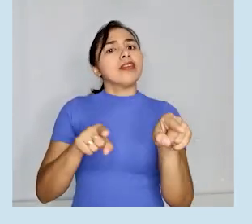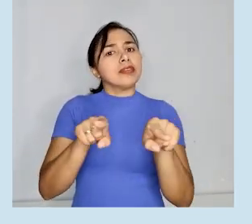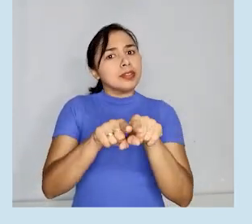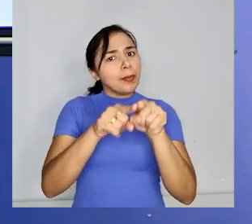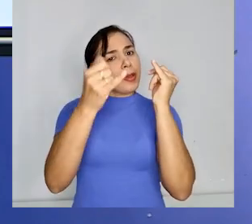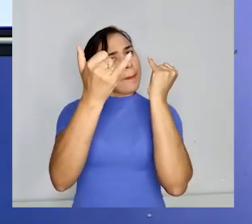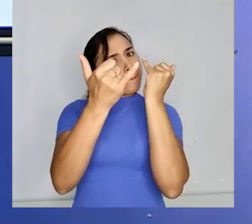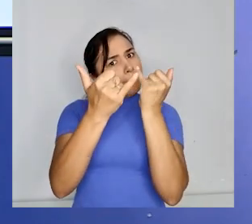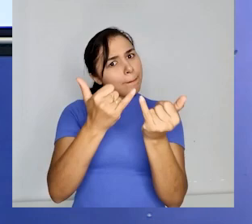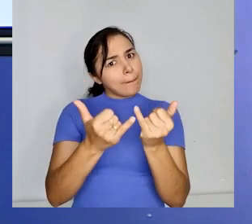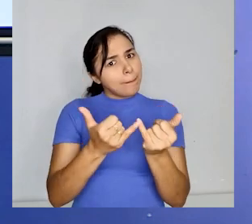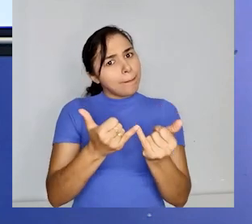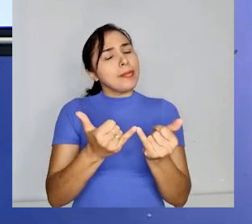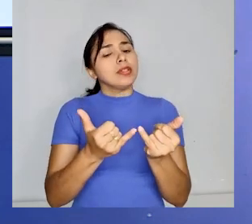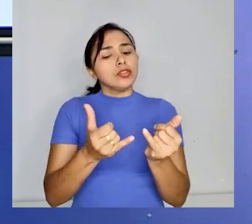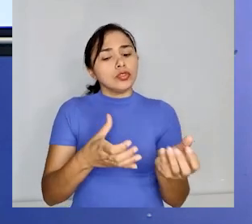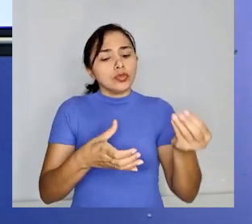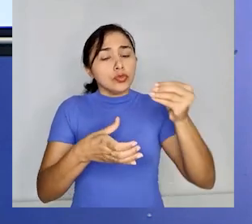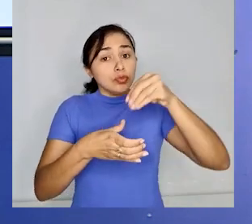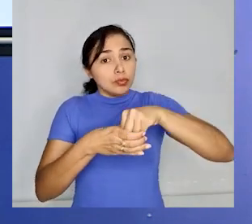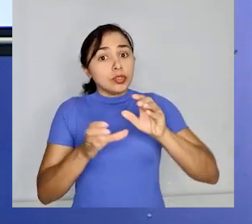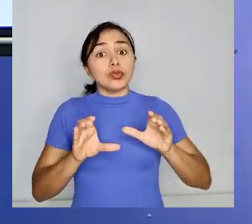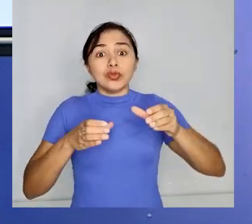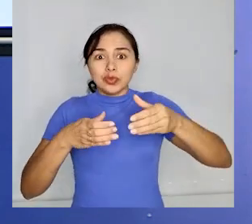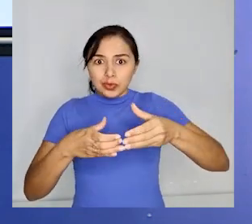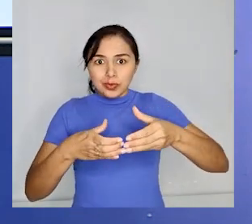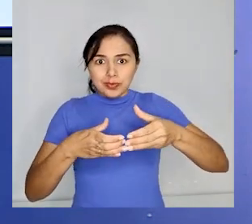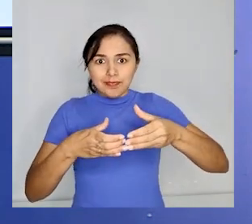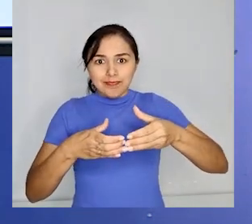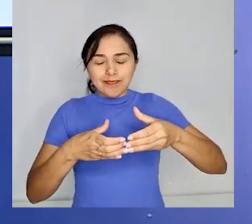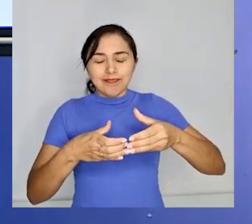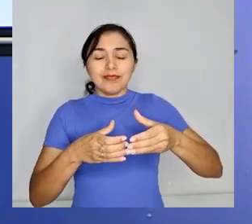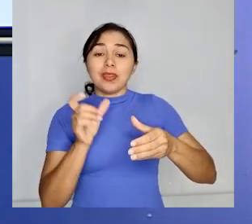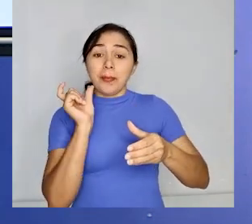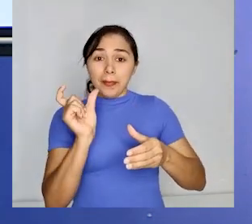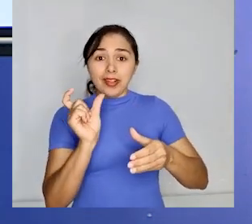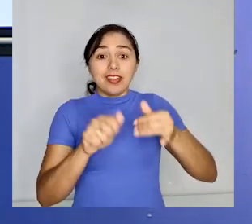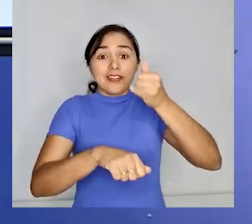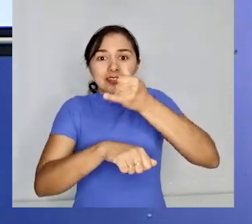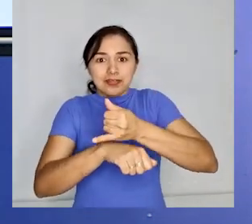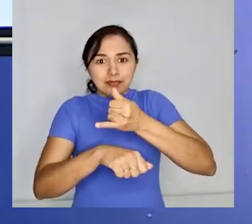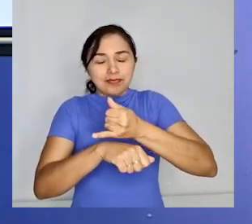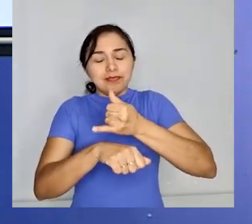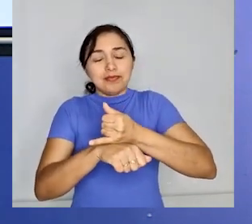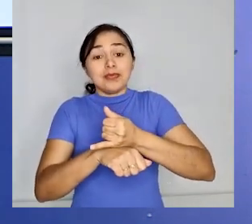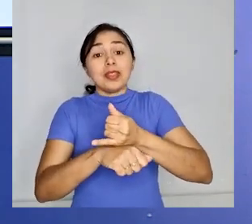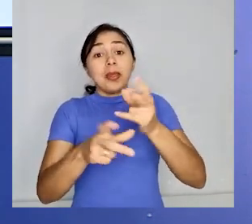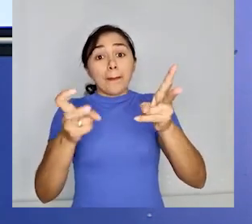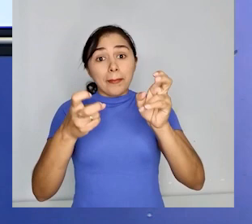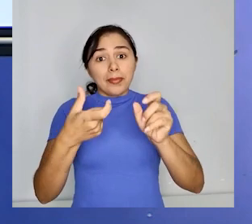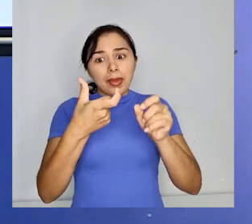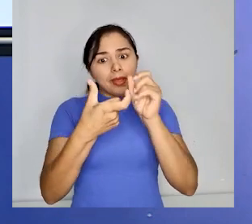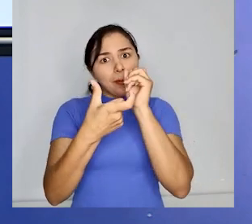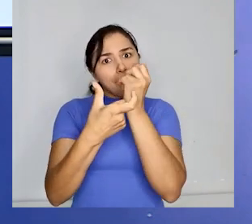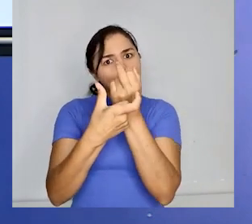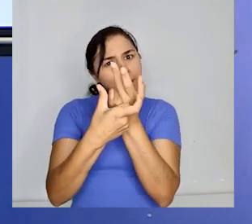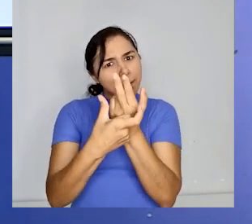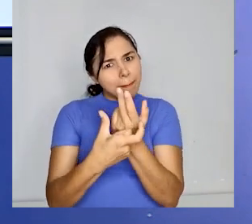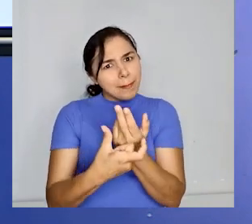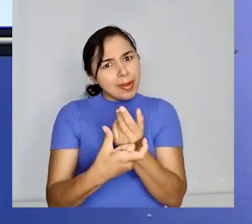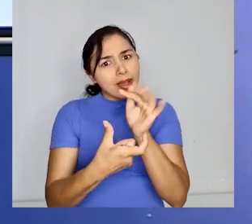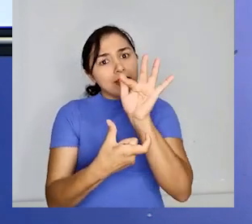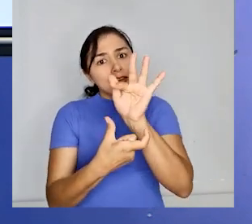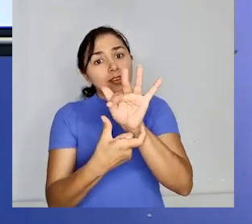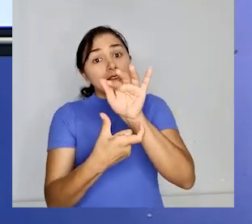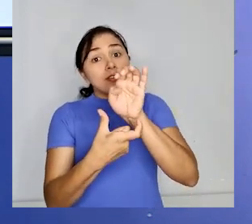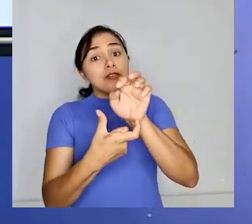o fé. E há a repetição da partícula fé, que é o radical dessas palavras. Então podemos